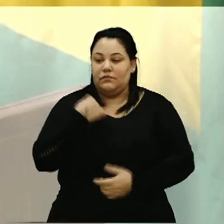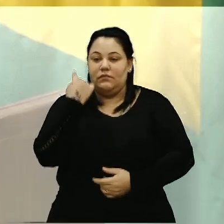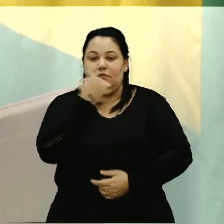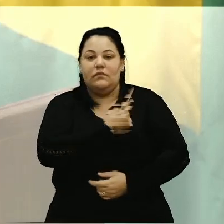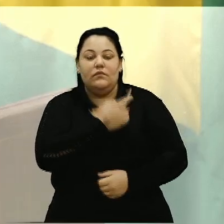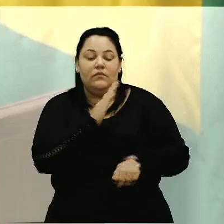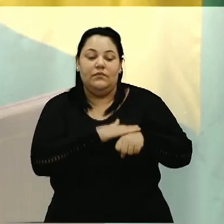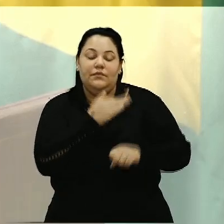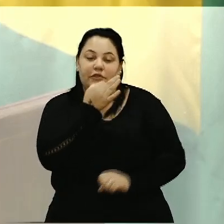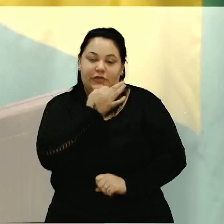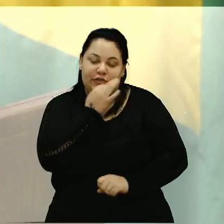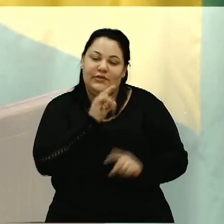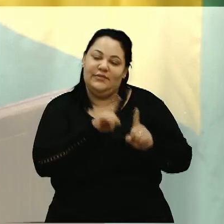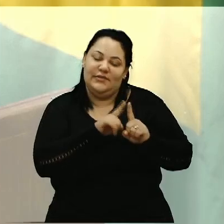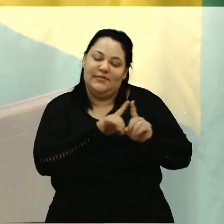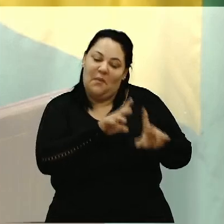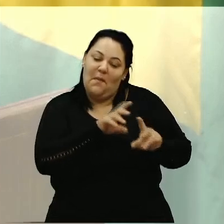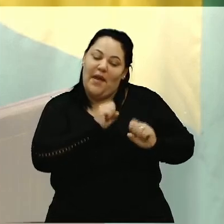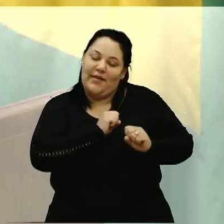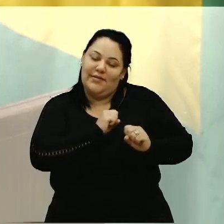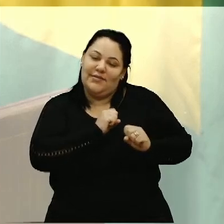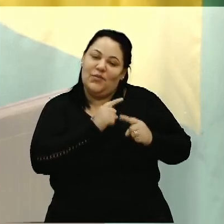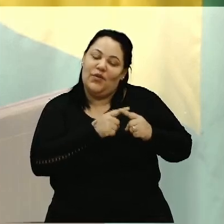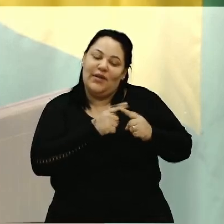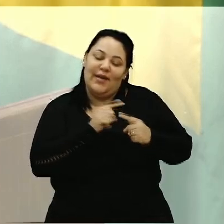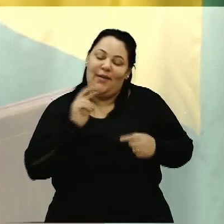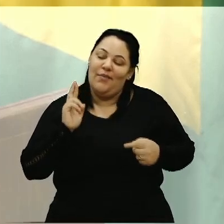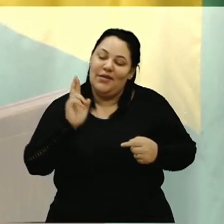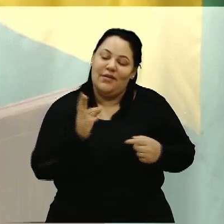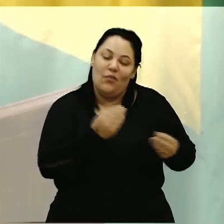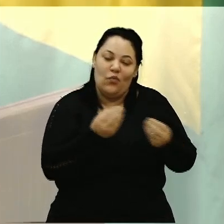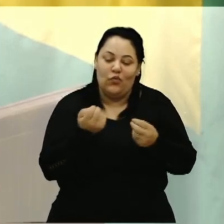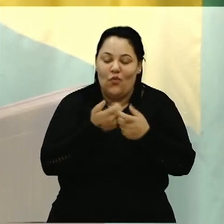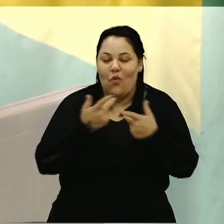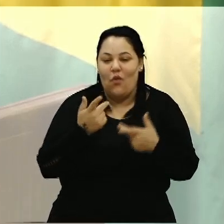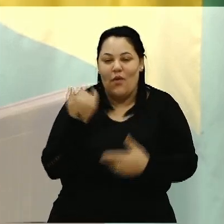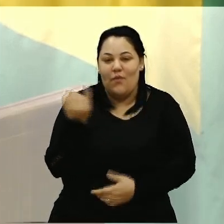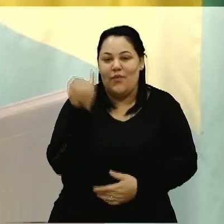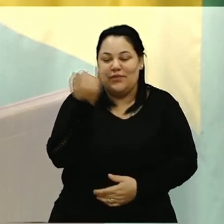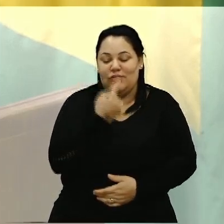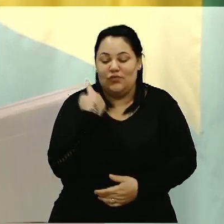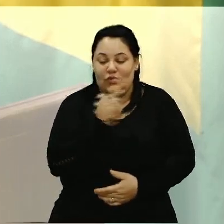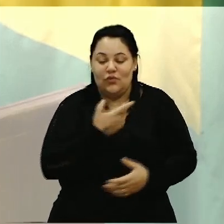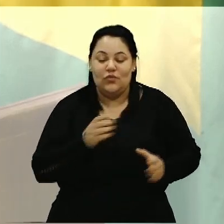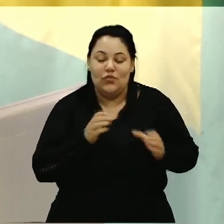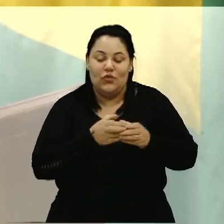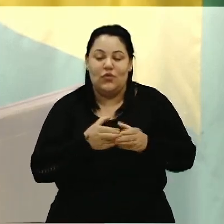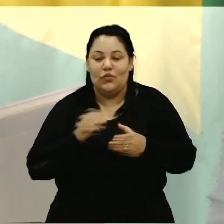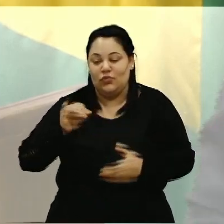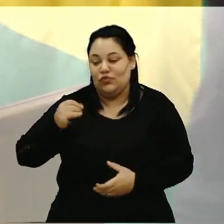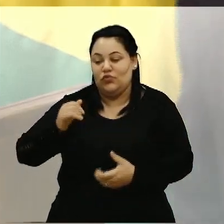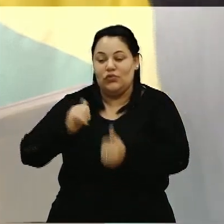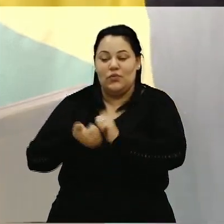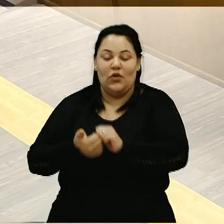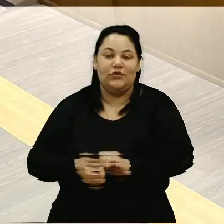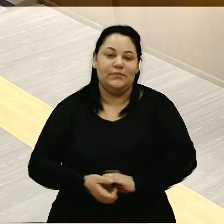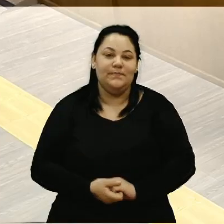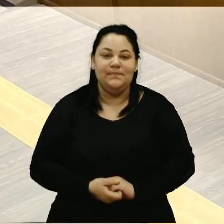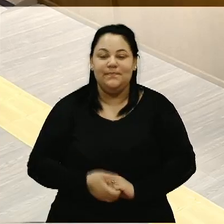por tudo aquilo que representa aqui com o time do Juventude. Obrigado, senhor presidente.